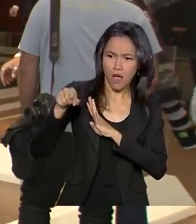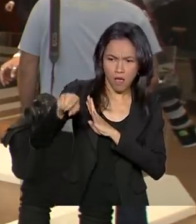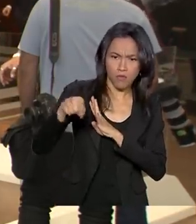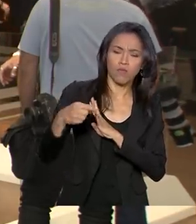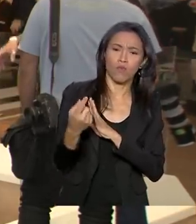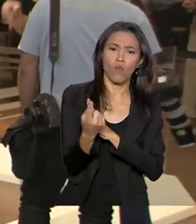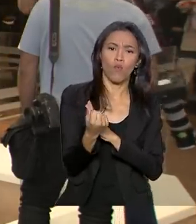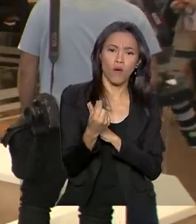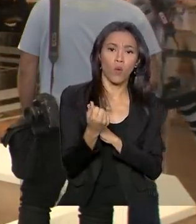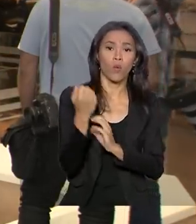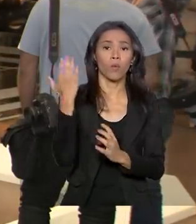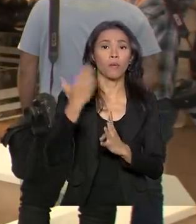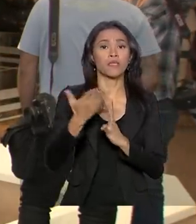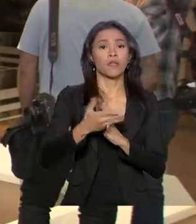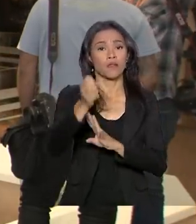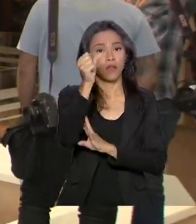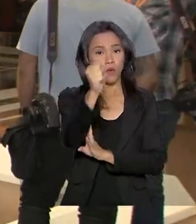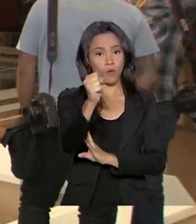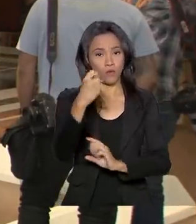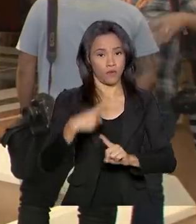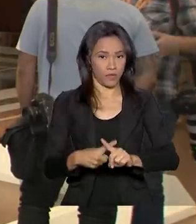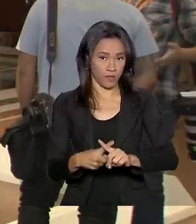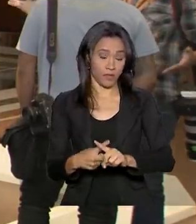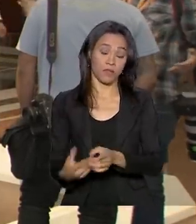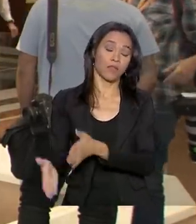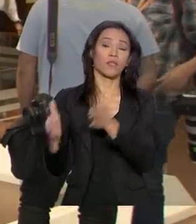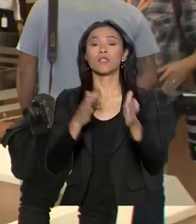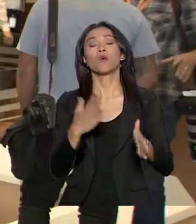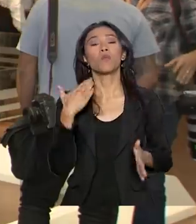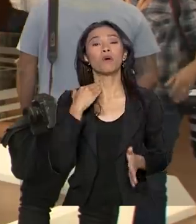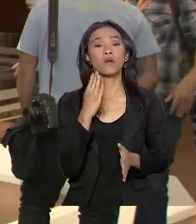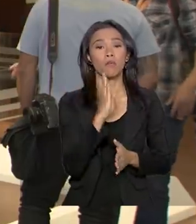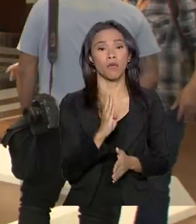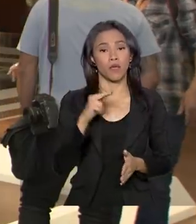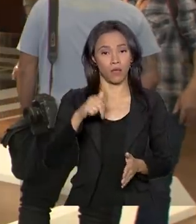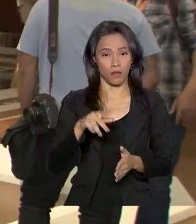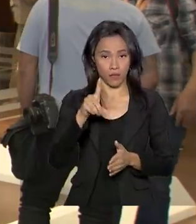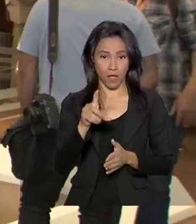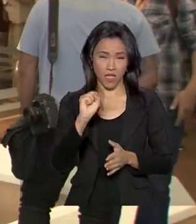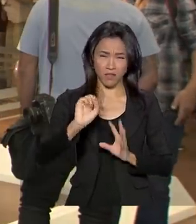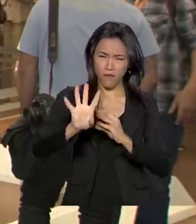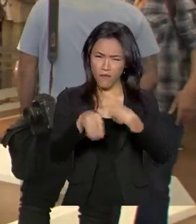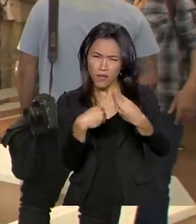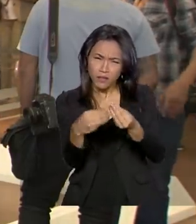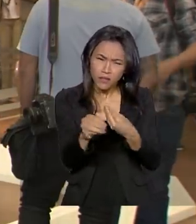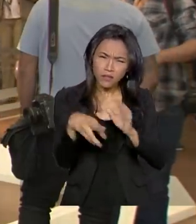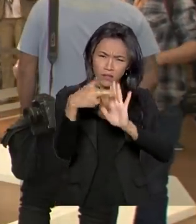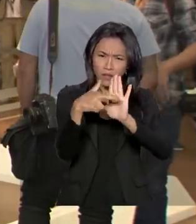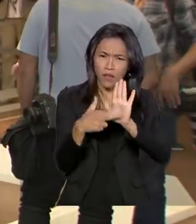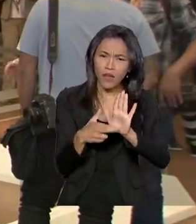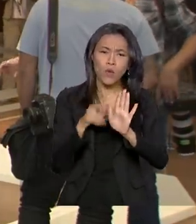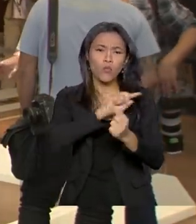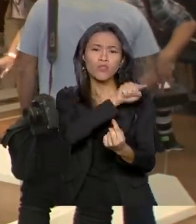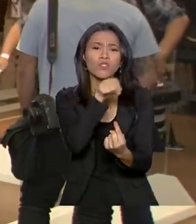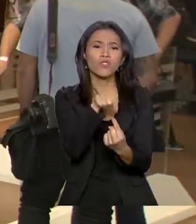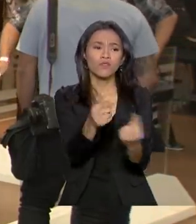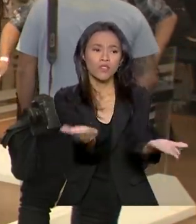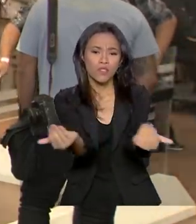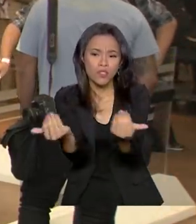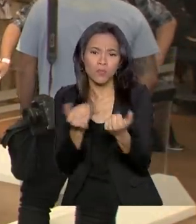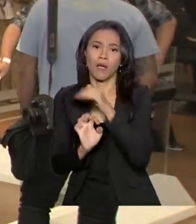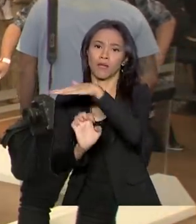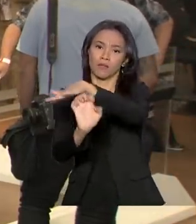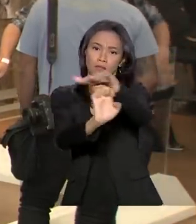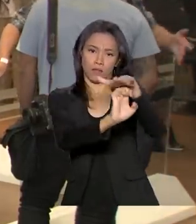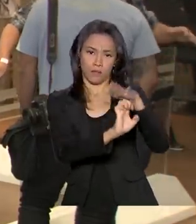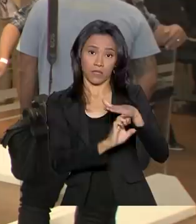oito vezes. O BNDES flexibilizou as regras do leilão para atrair os investidores, já que essa é a